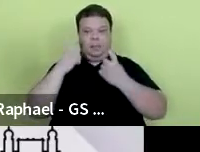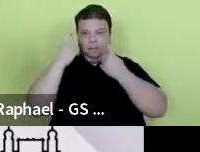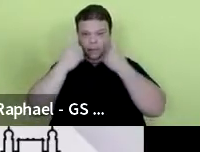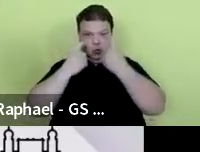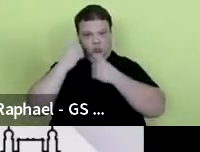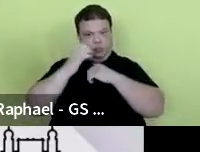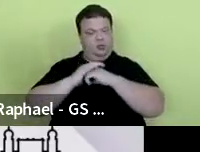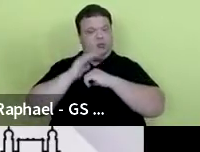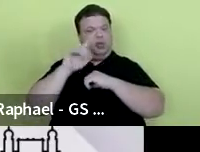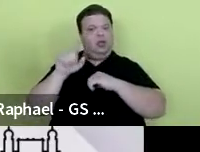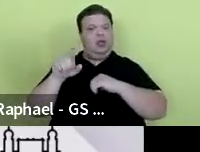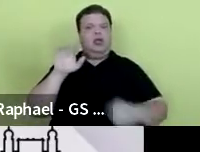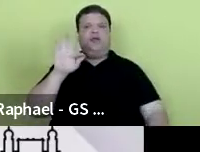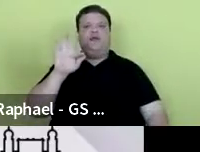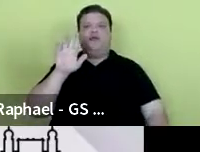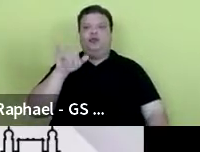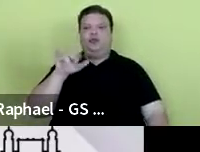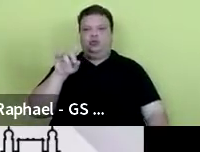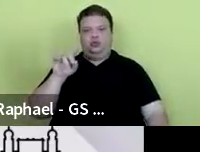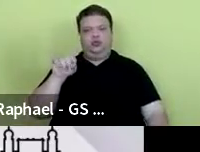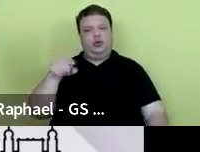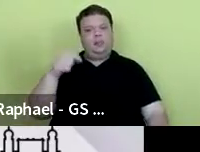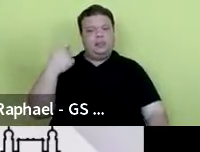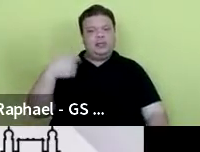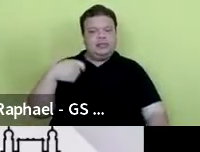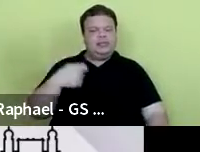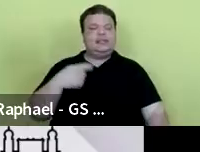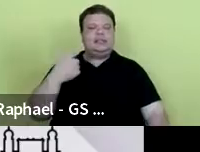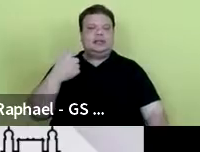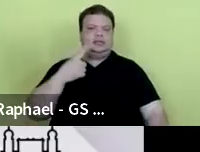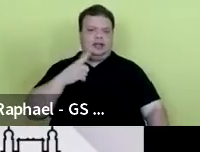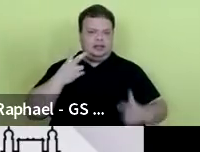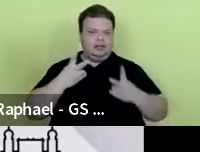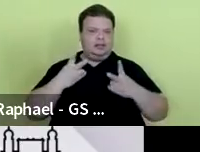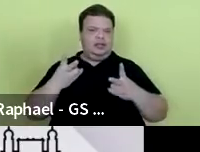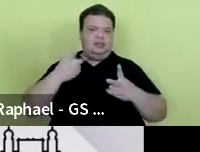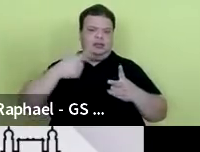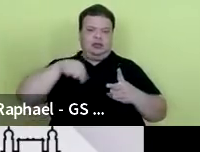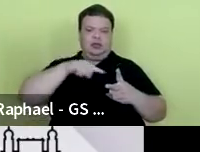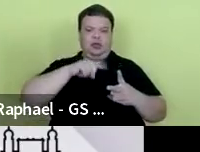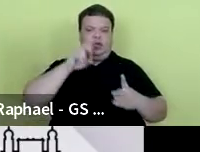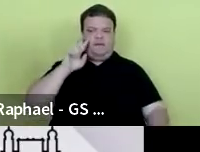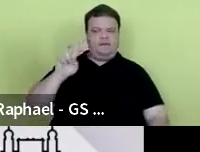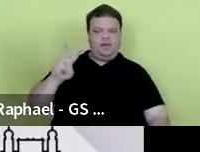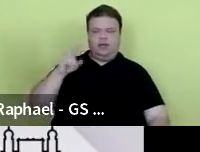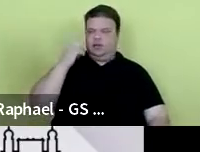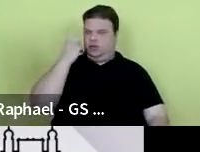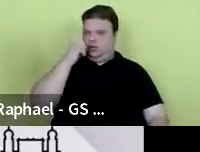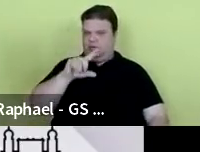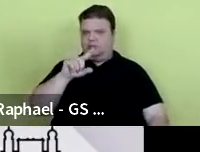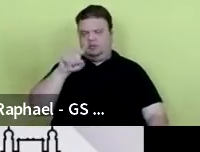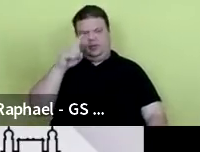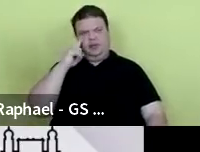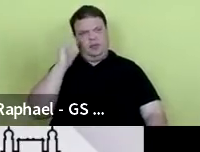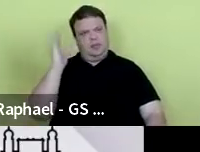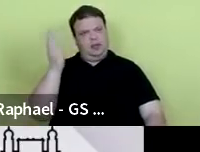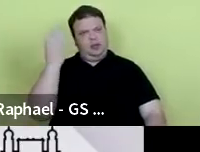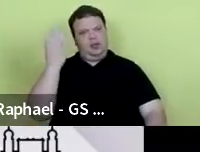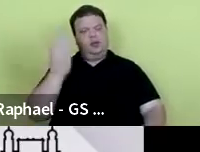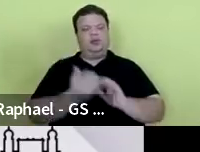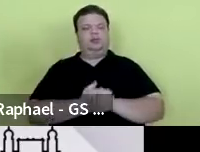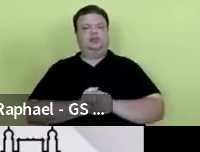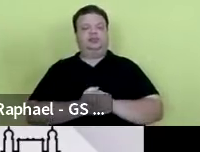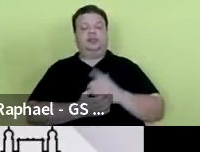de fundo, que deve estar sempre no nosso radar. Pode passar ao próximo? A outra